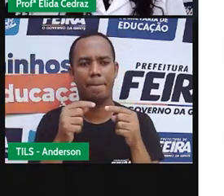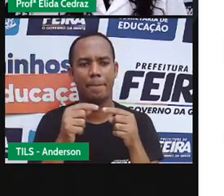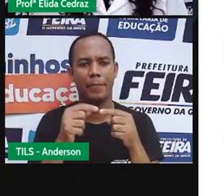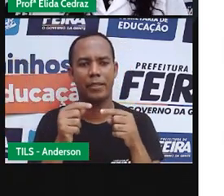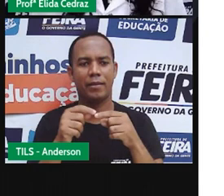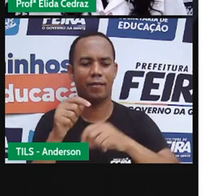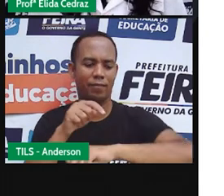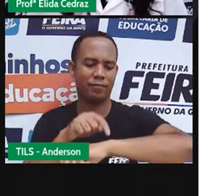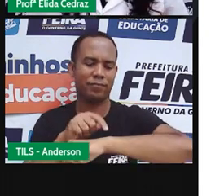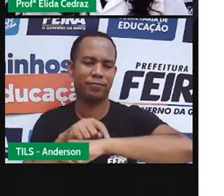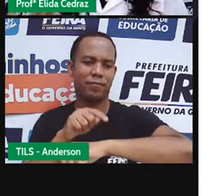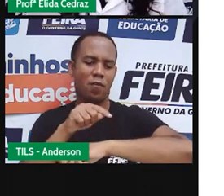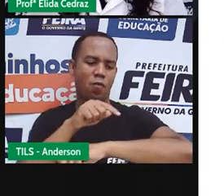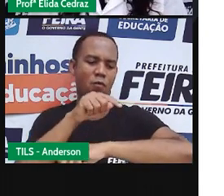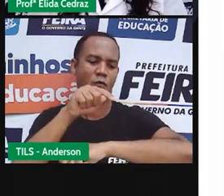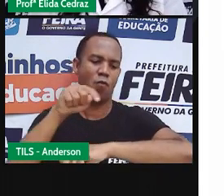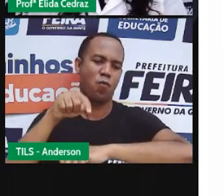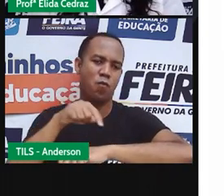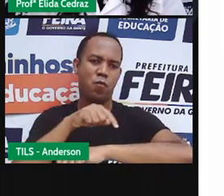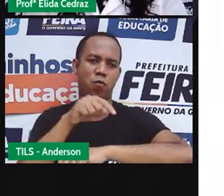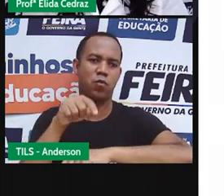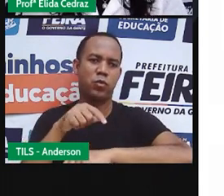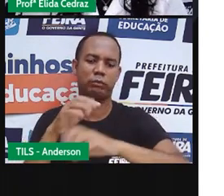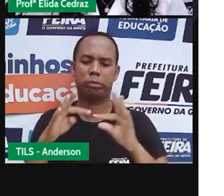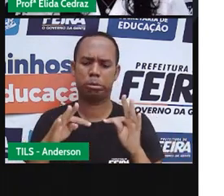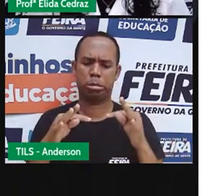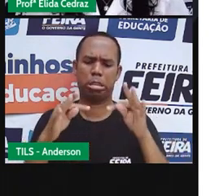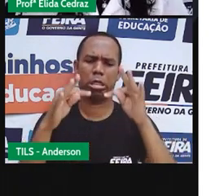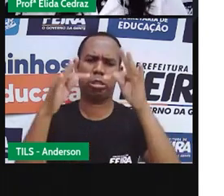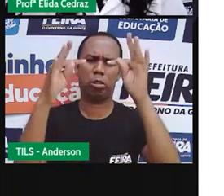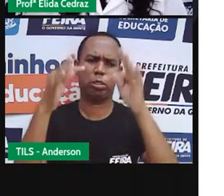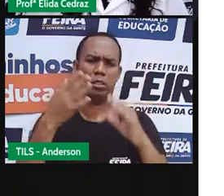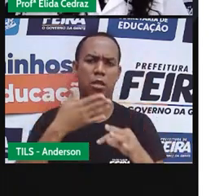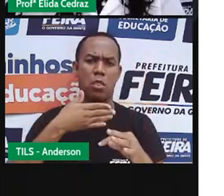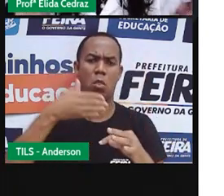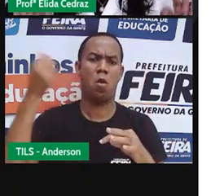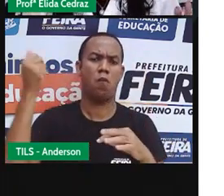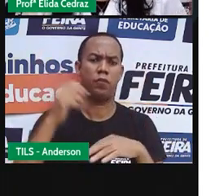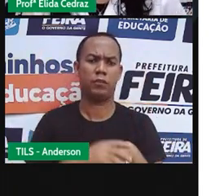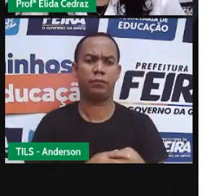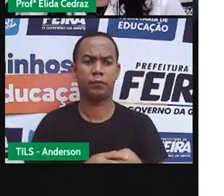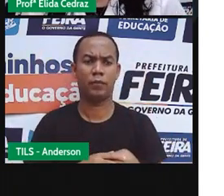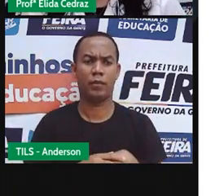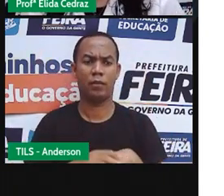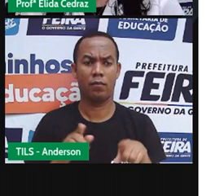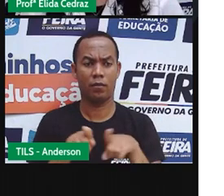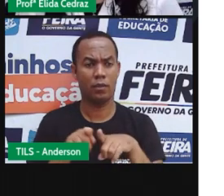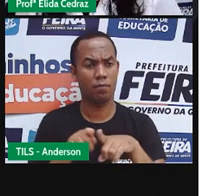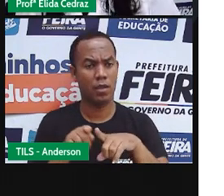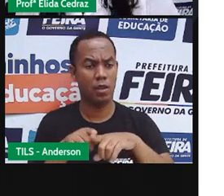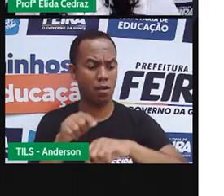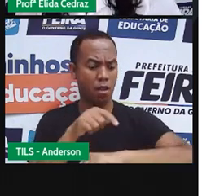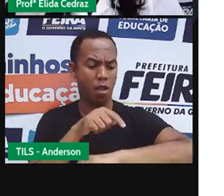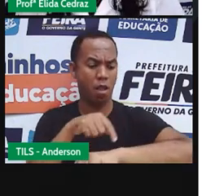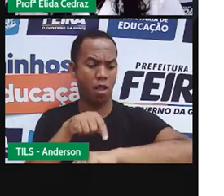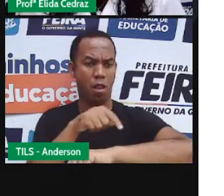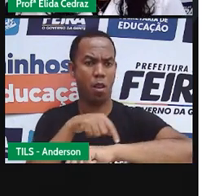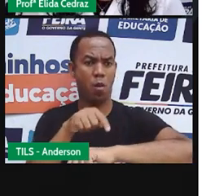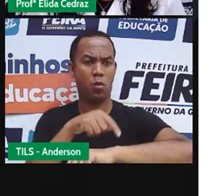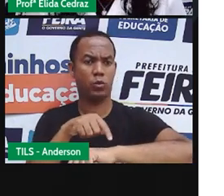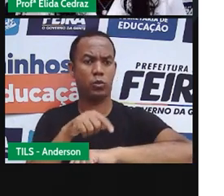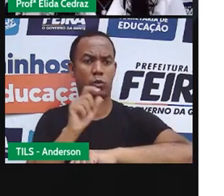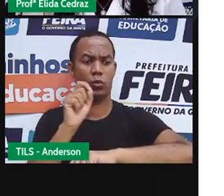são os analógicos, e os mais recentes ainda. Chegamos aos relógios sem ponteiro, que são os relógios